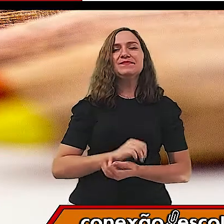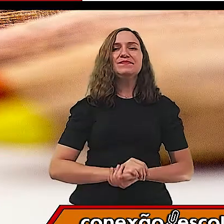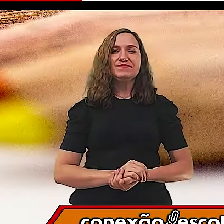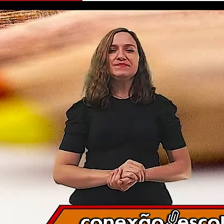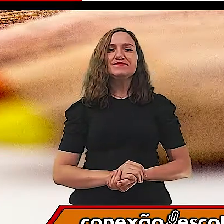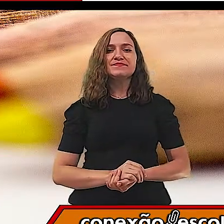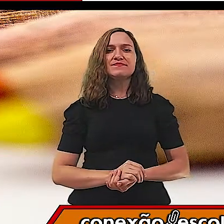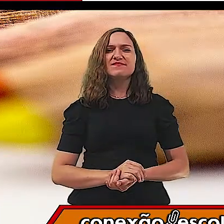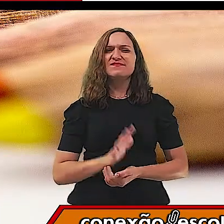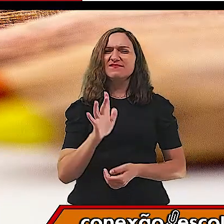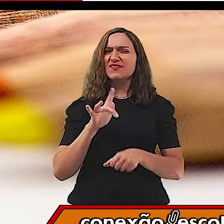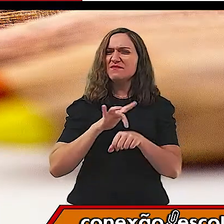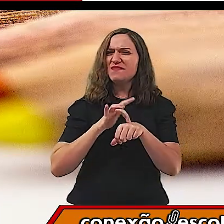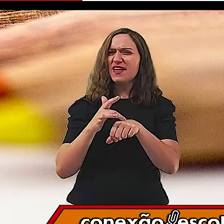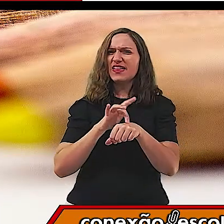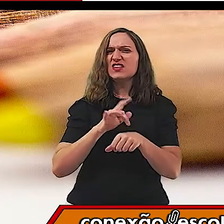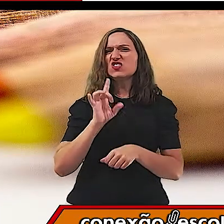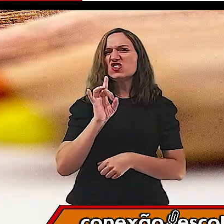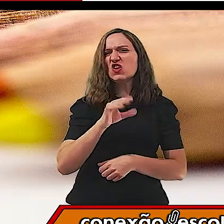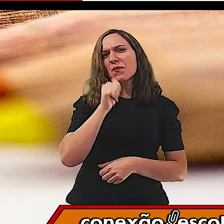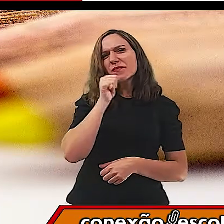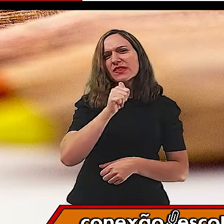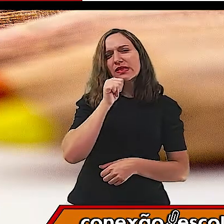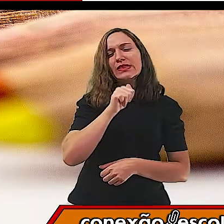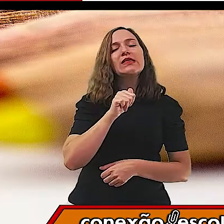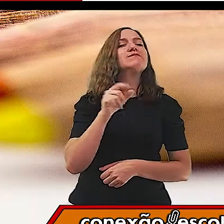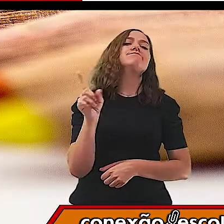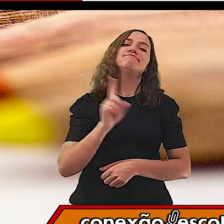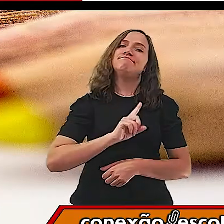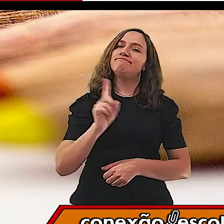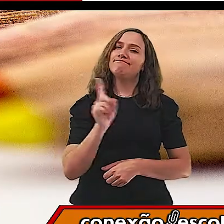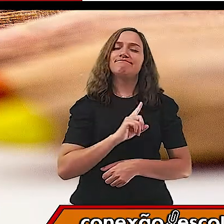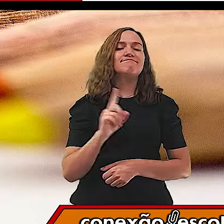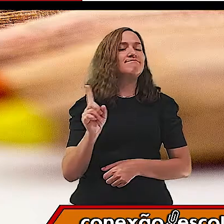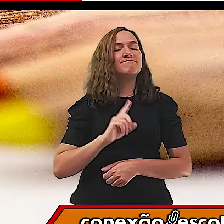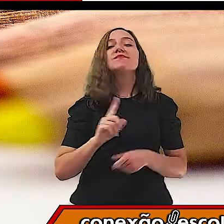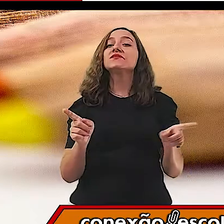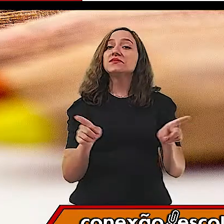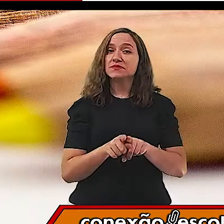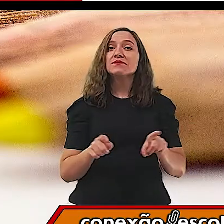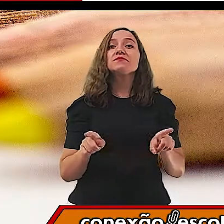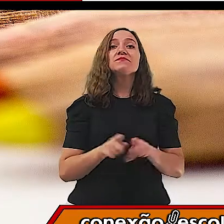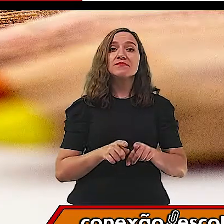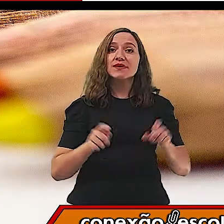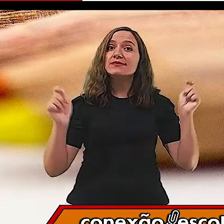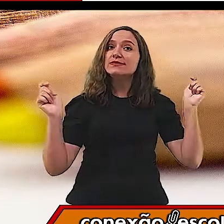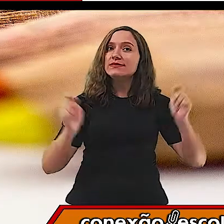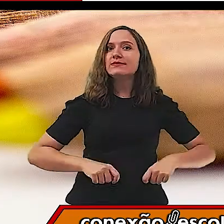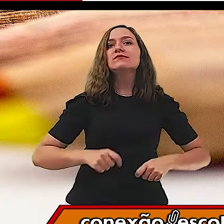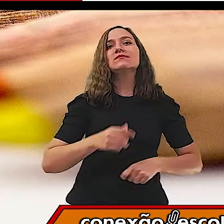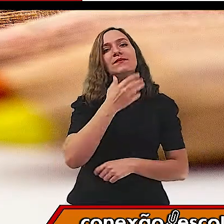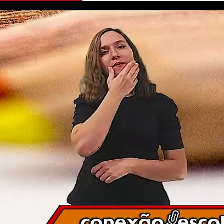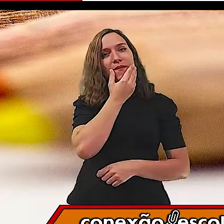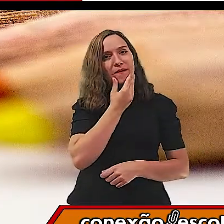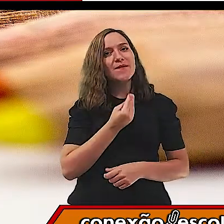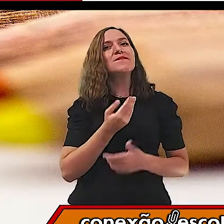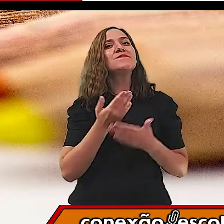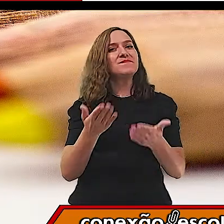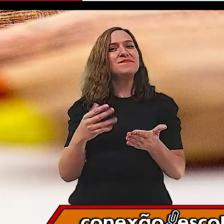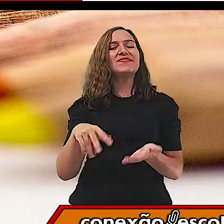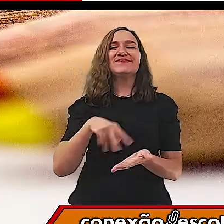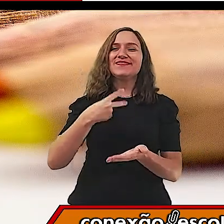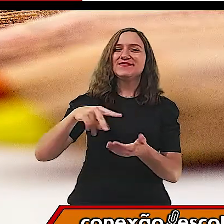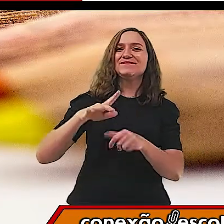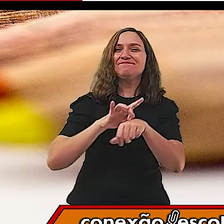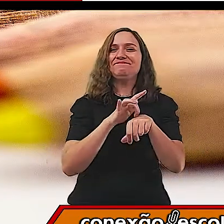Mas, balé, só é dança de menina? Não, senhora. E não, senhor. Pode homem